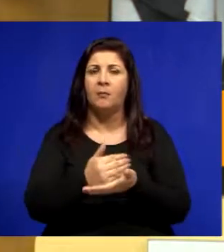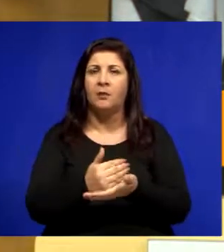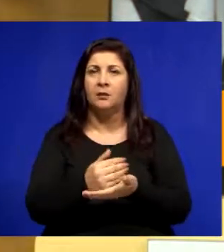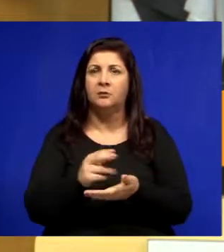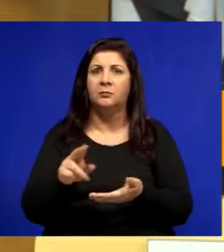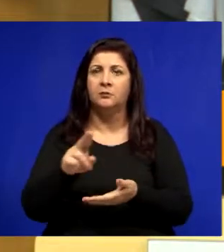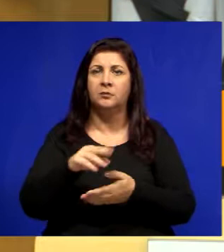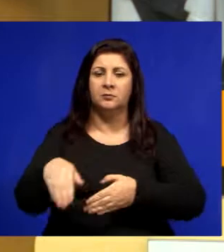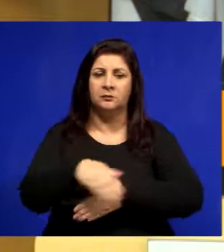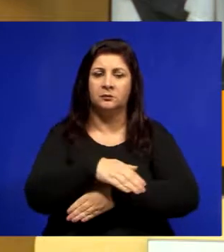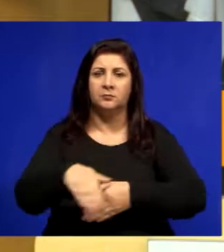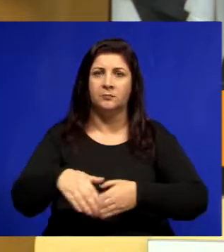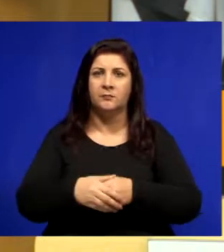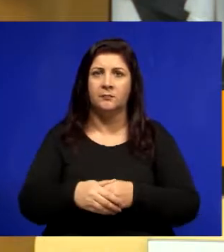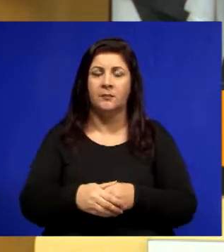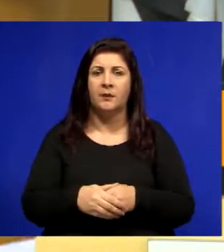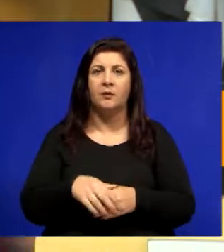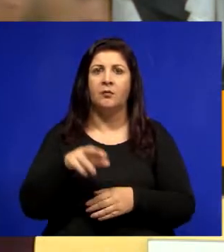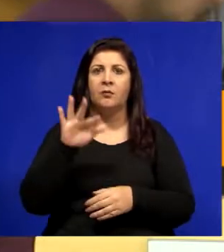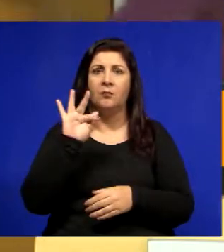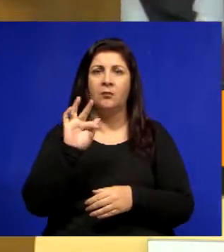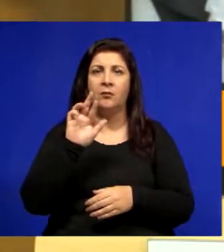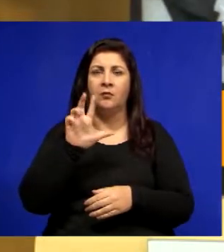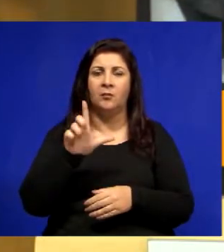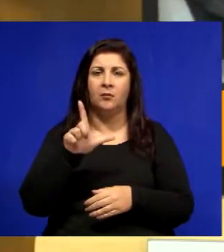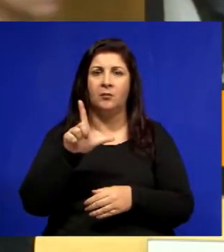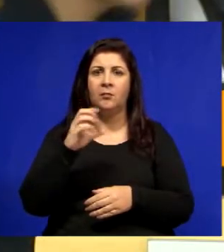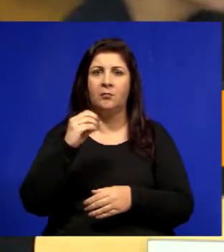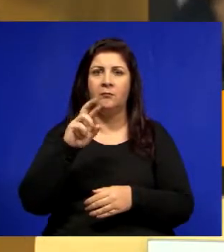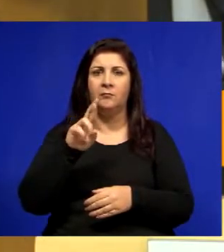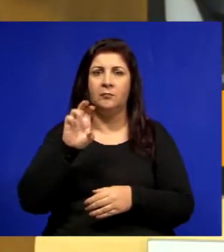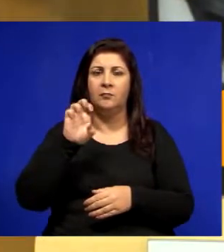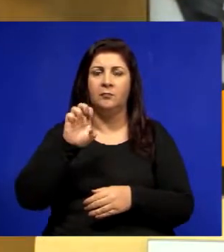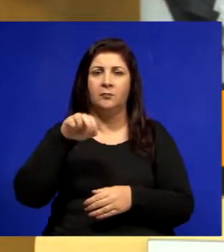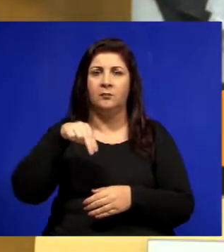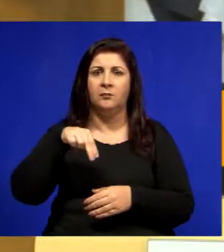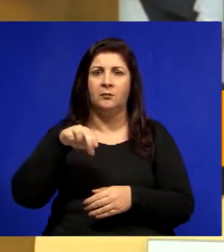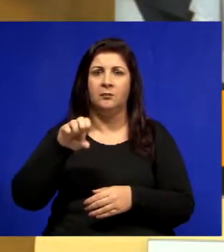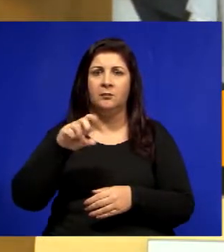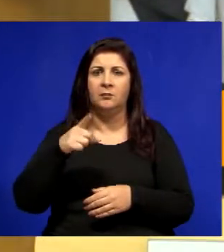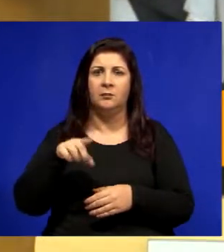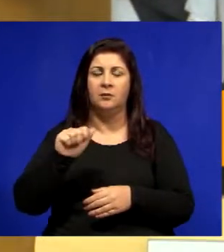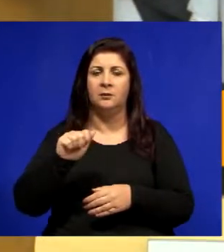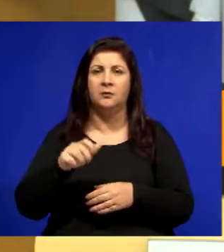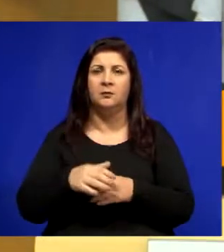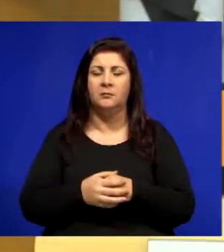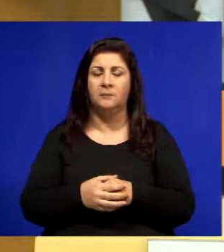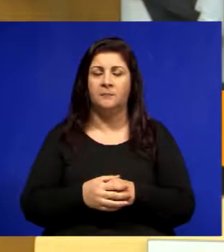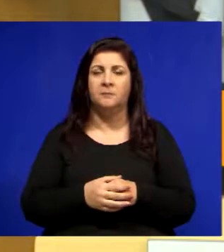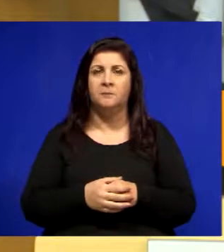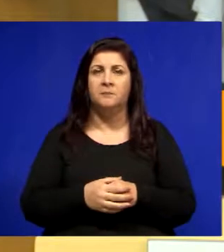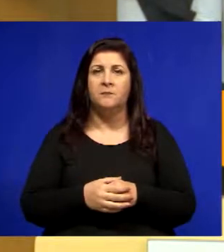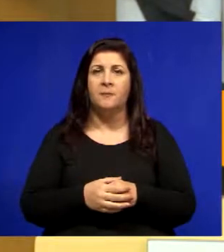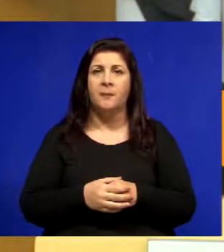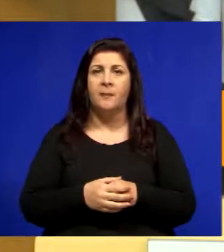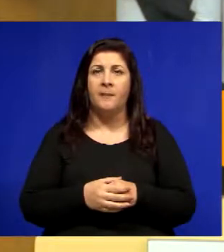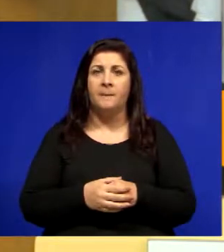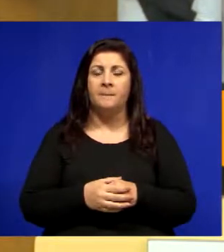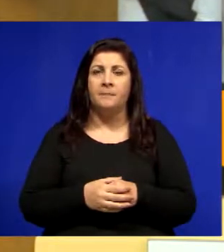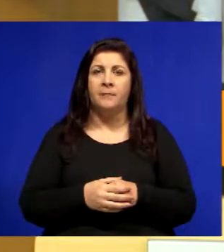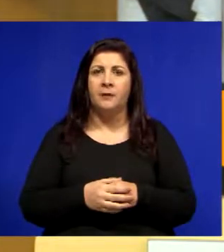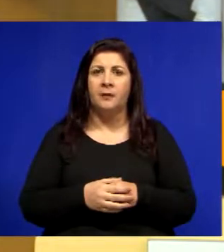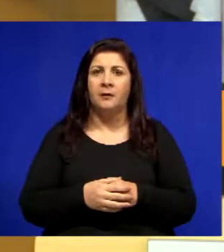viário localizada na rua Florenza, ao lado do número 93 do Parque Itamaraty correspondente a